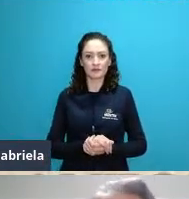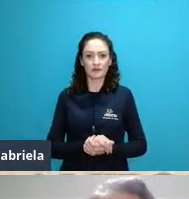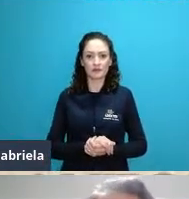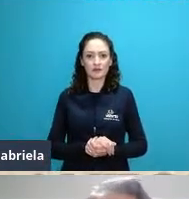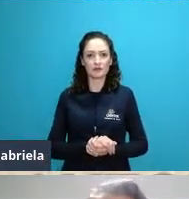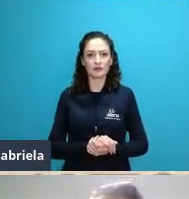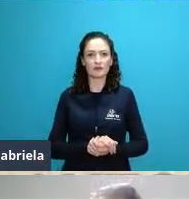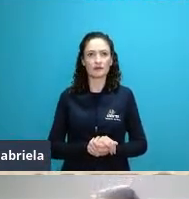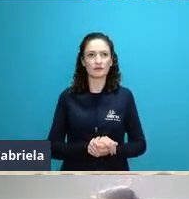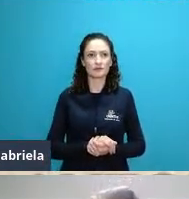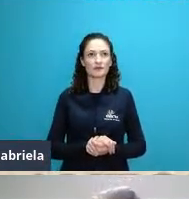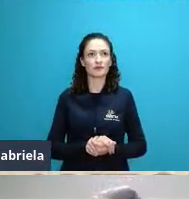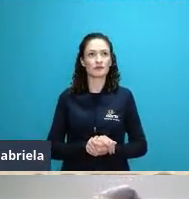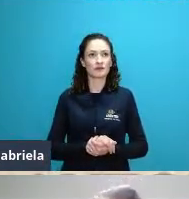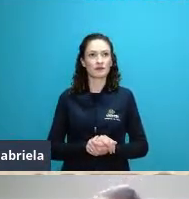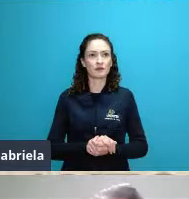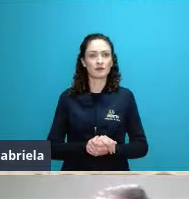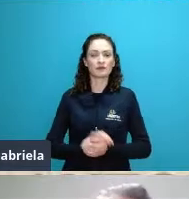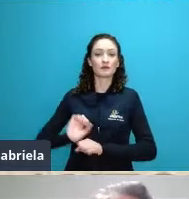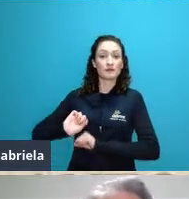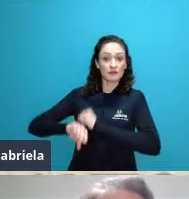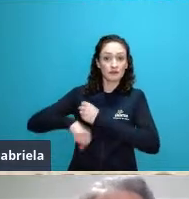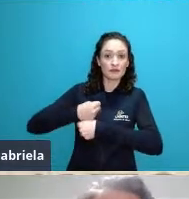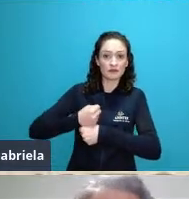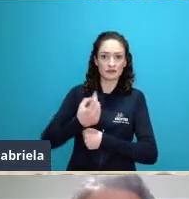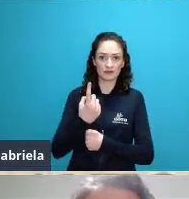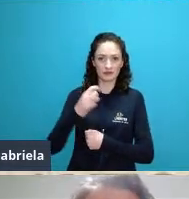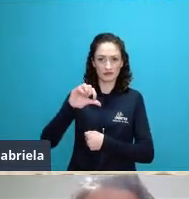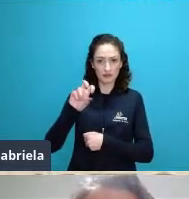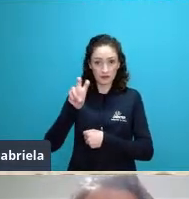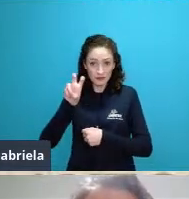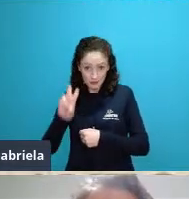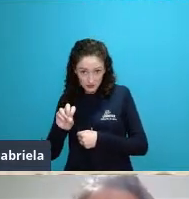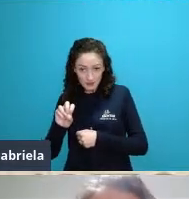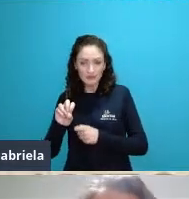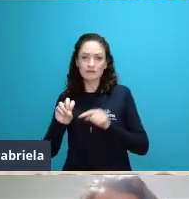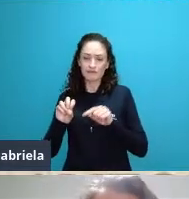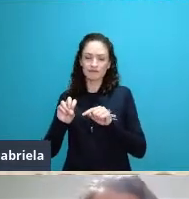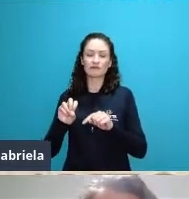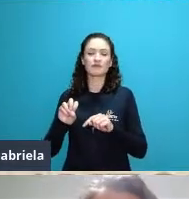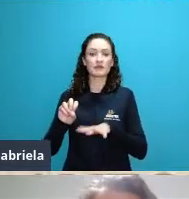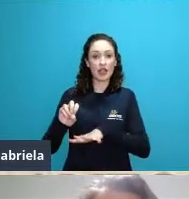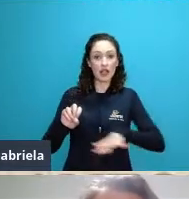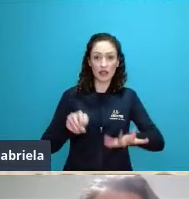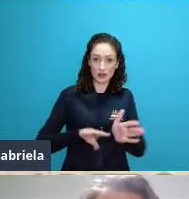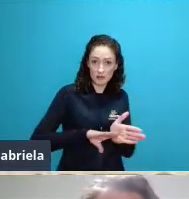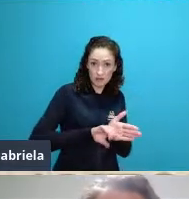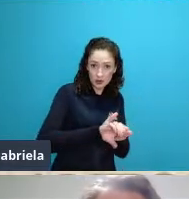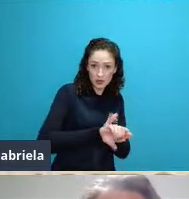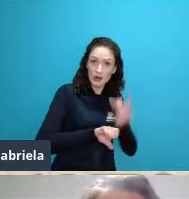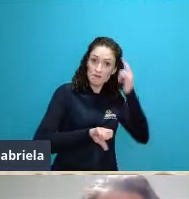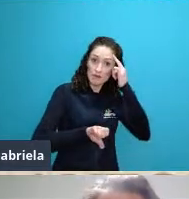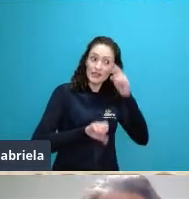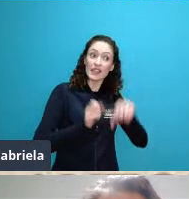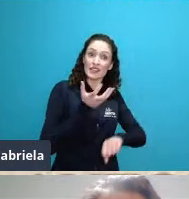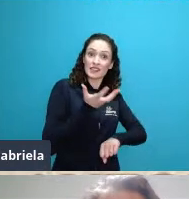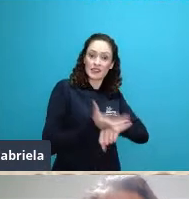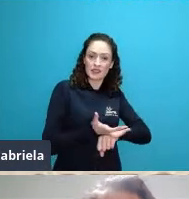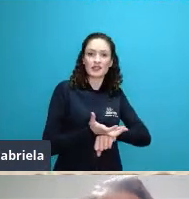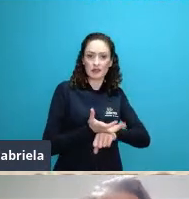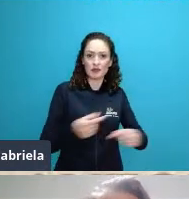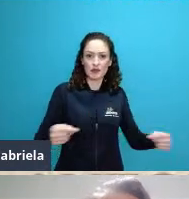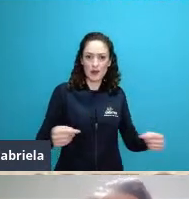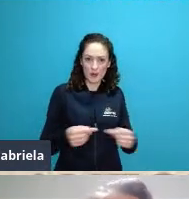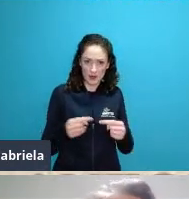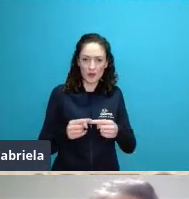de 50 nem na biologia a ecologia era reconhecida como uma disciplina e isso também foi